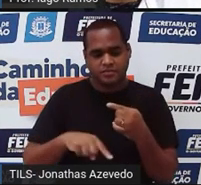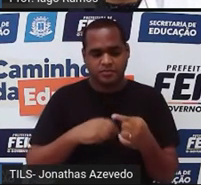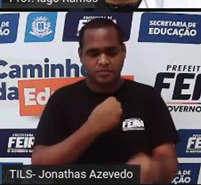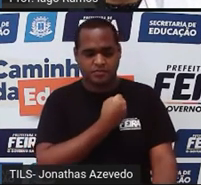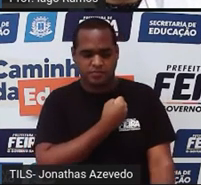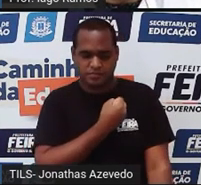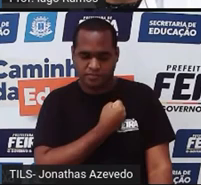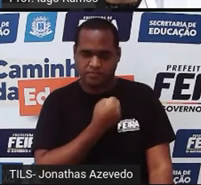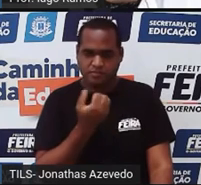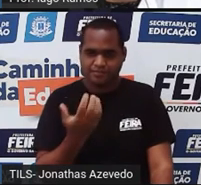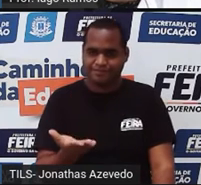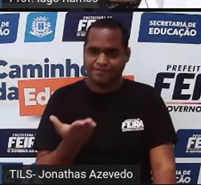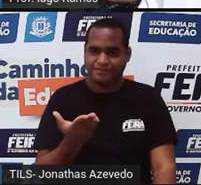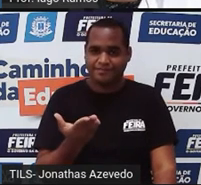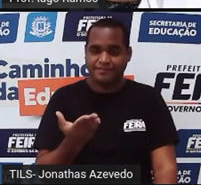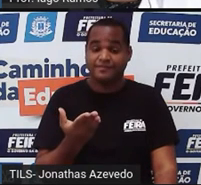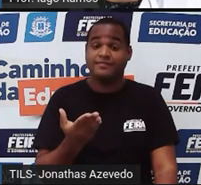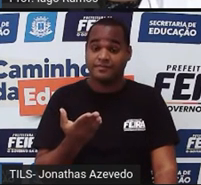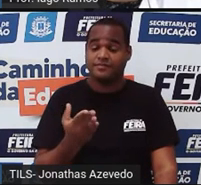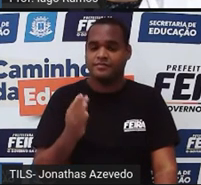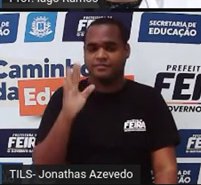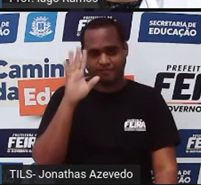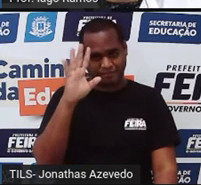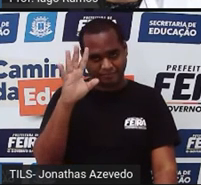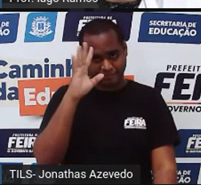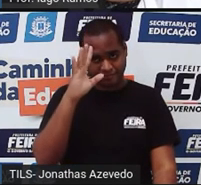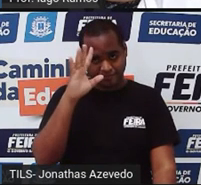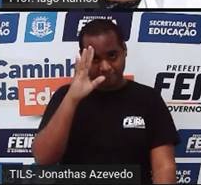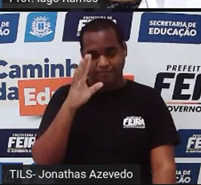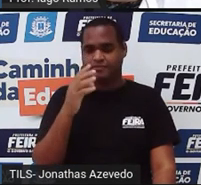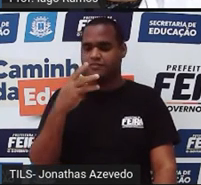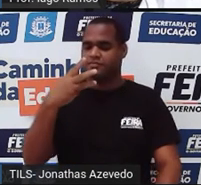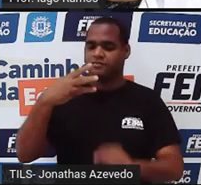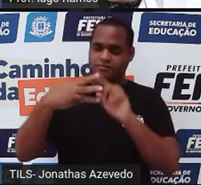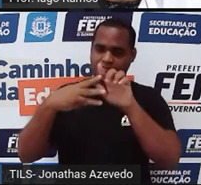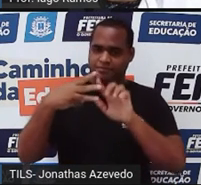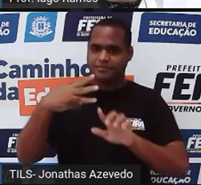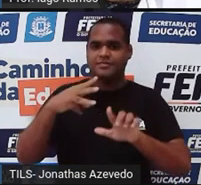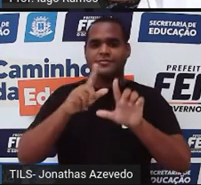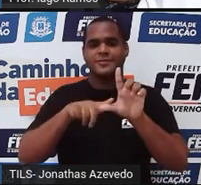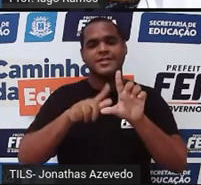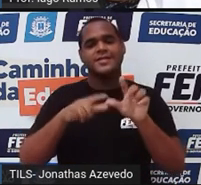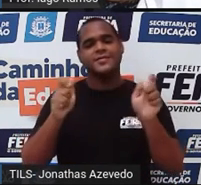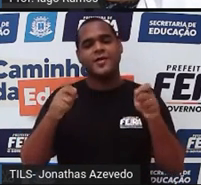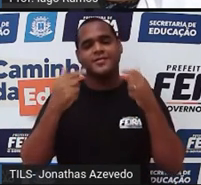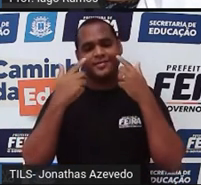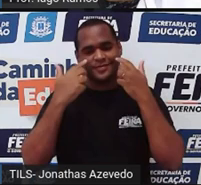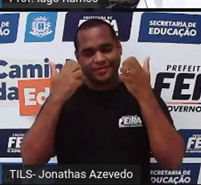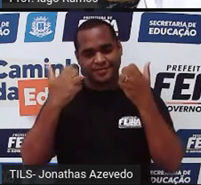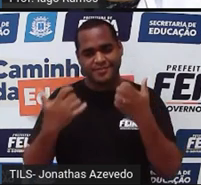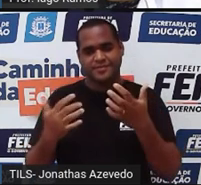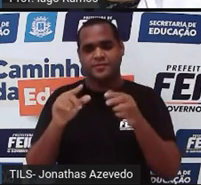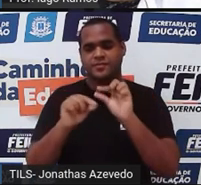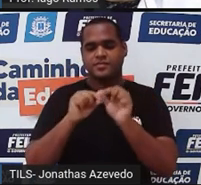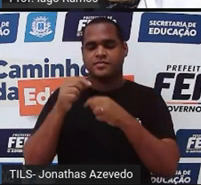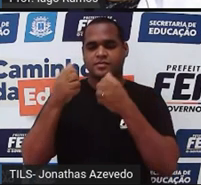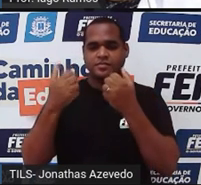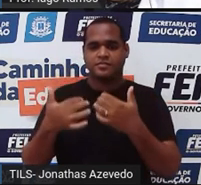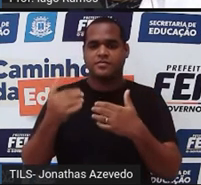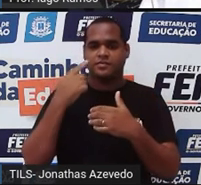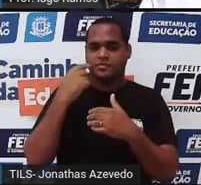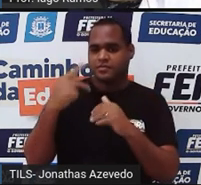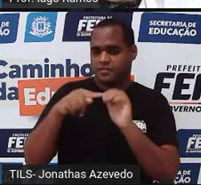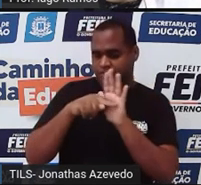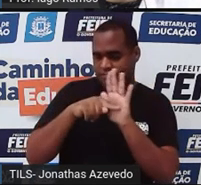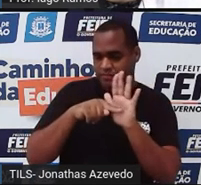número. Eu já pensei ali nas três letras, vou agora analisar esse número que apareceu aqui no meio,